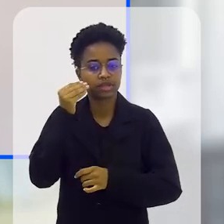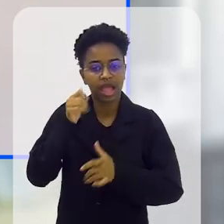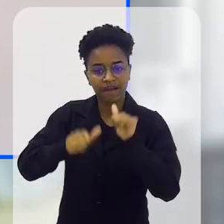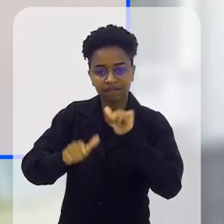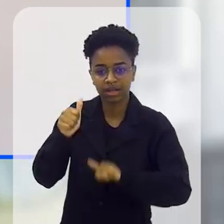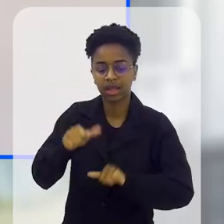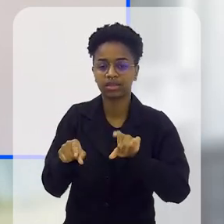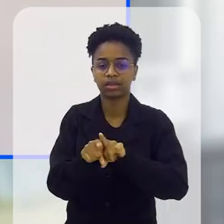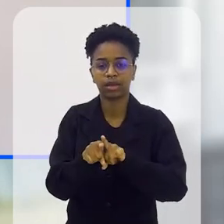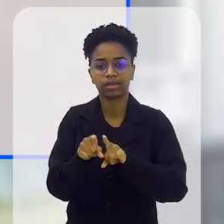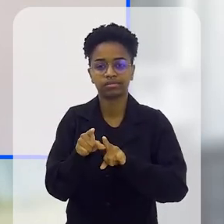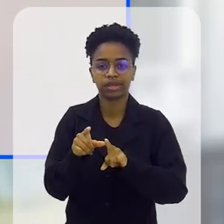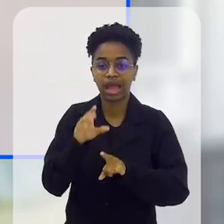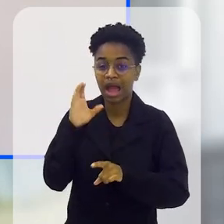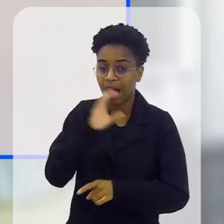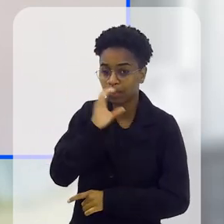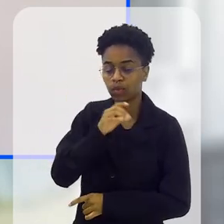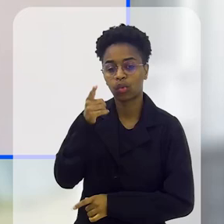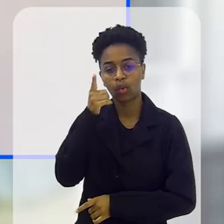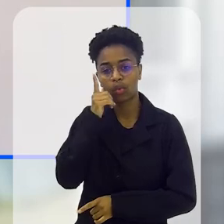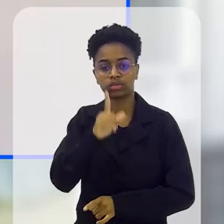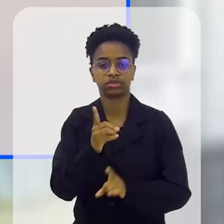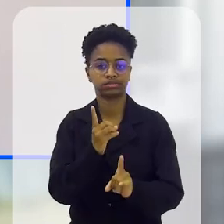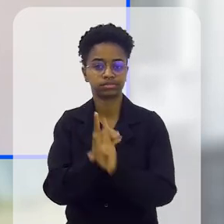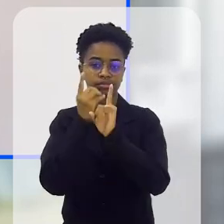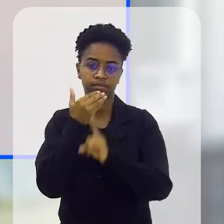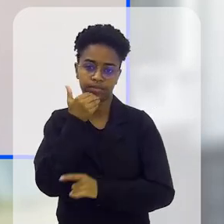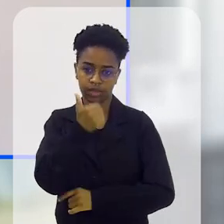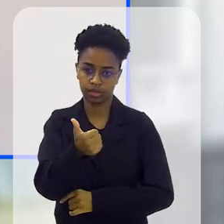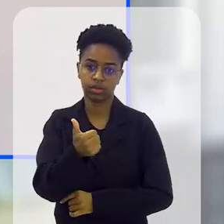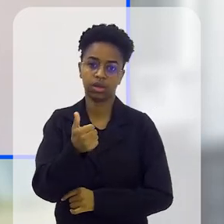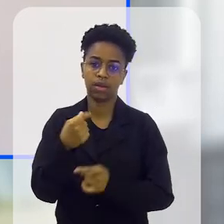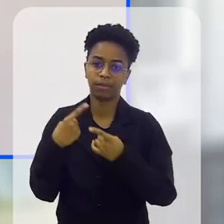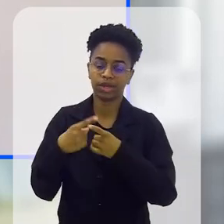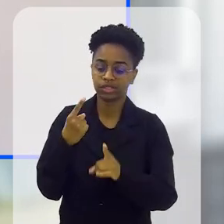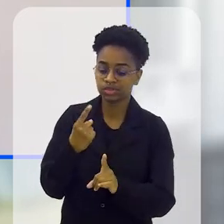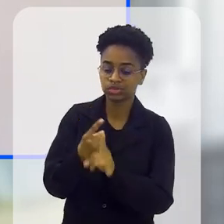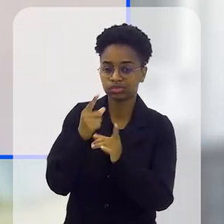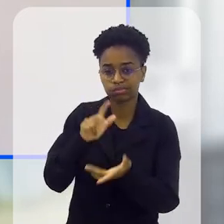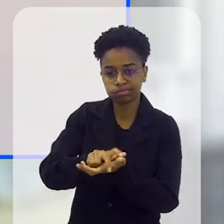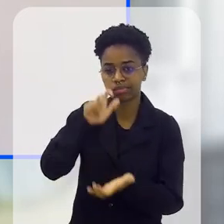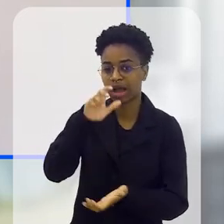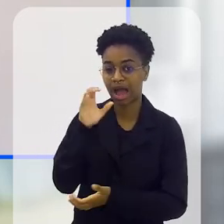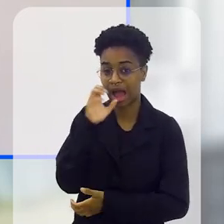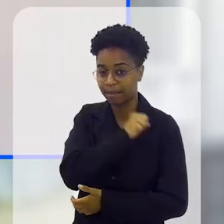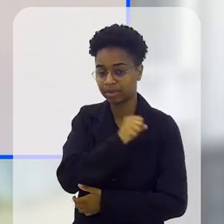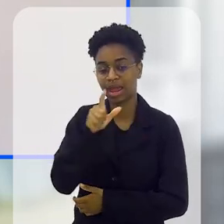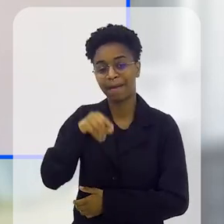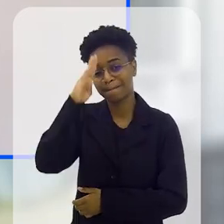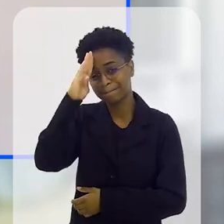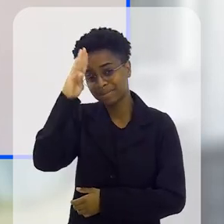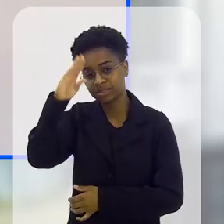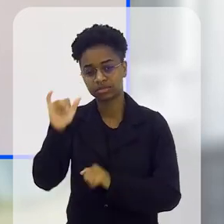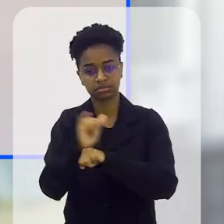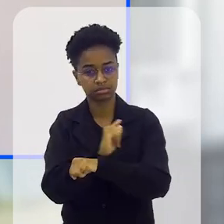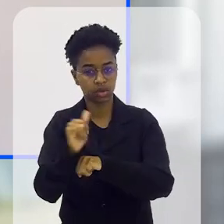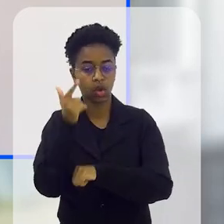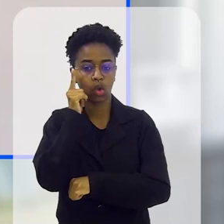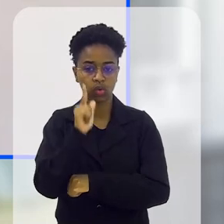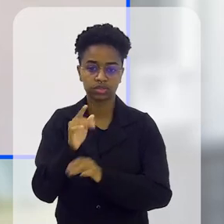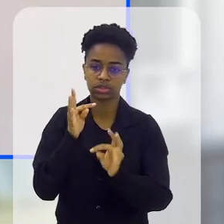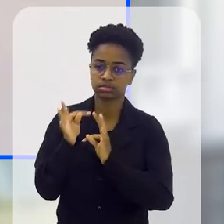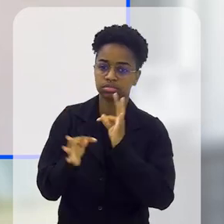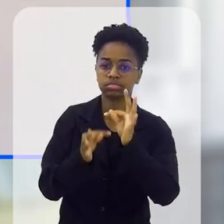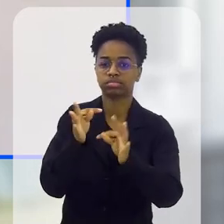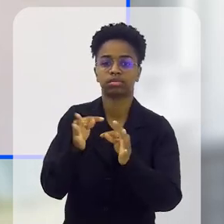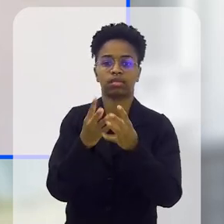avaliação, mais cedo ela consegue fazer o diagnóstico melhor para ela. Então, o diagnóstico precoce é a maior arma que a gente tem